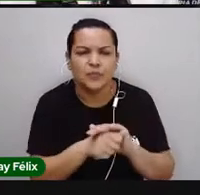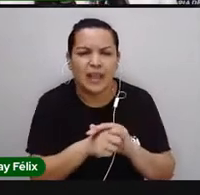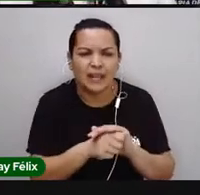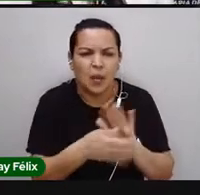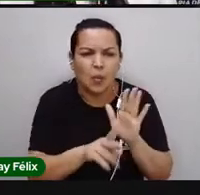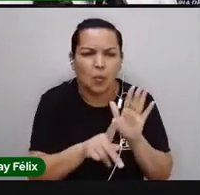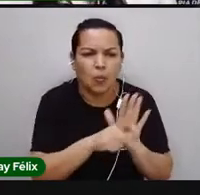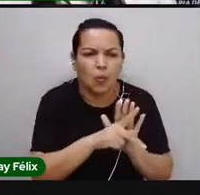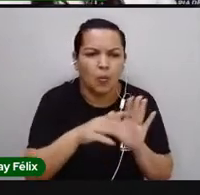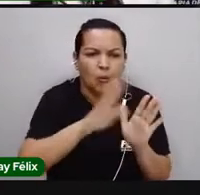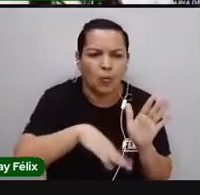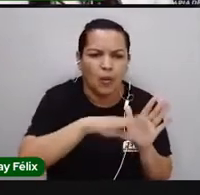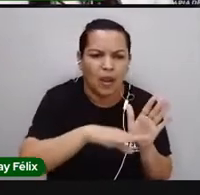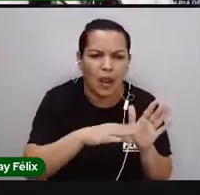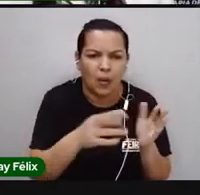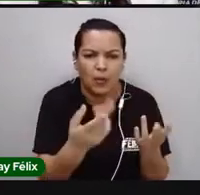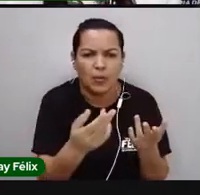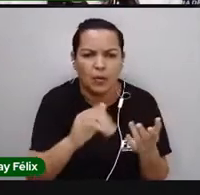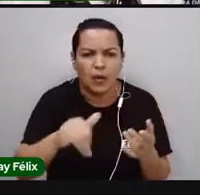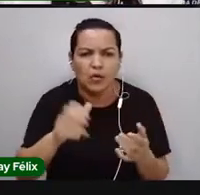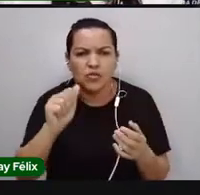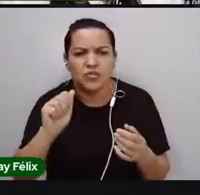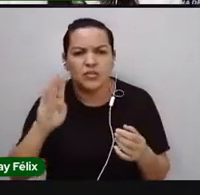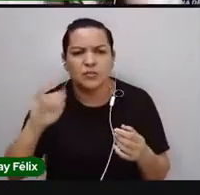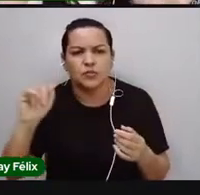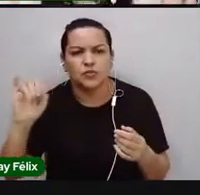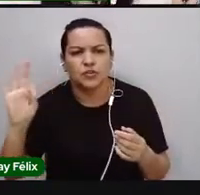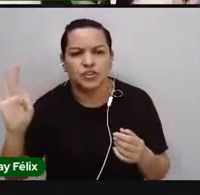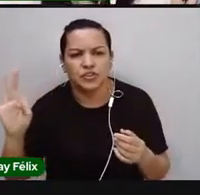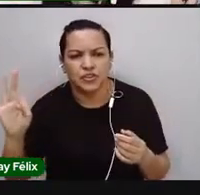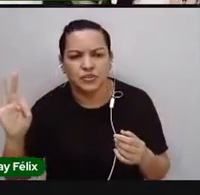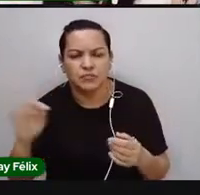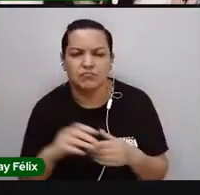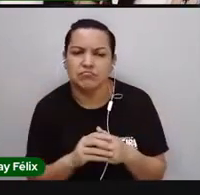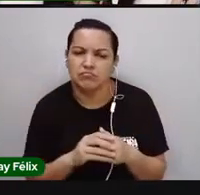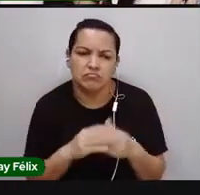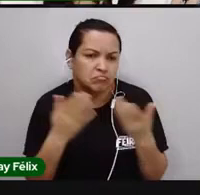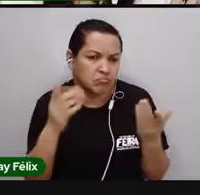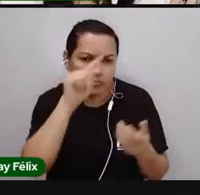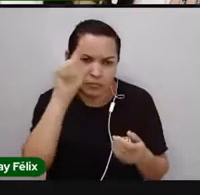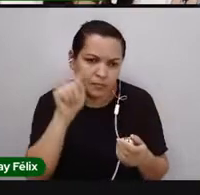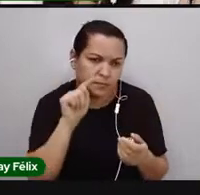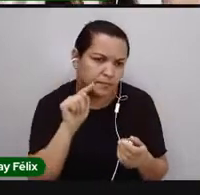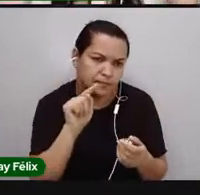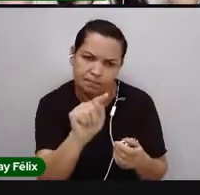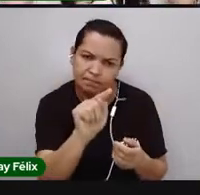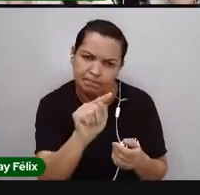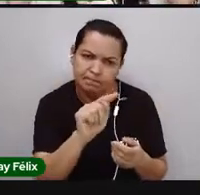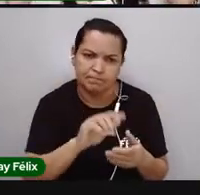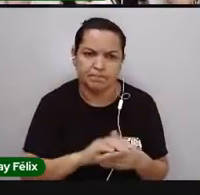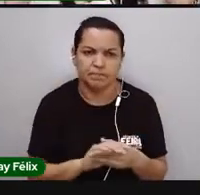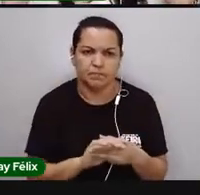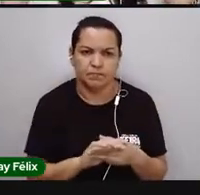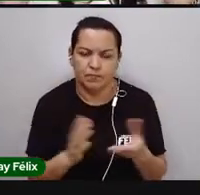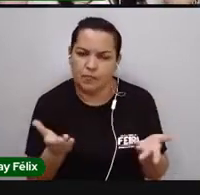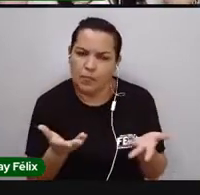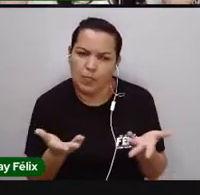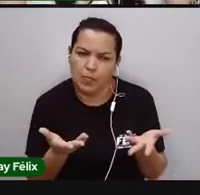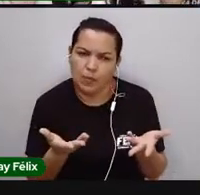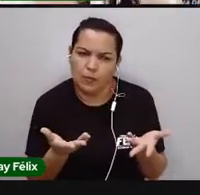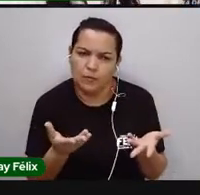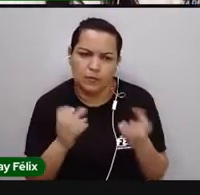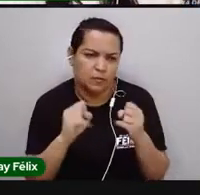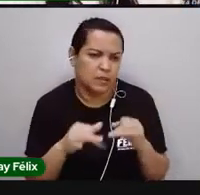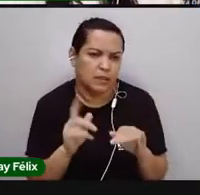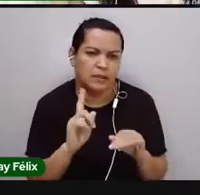igual ao peso de um jabuti? Será? Cenas para os próximos capítulos. Não necessariamente a aula de